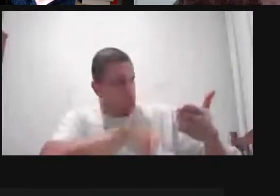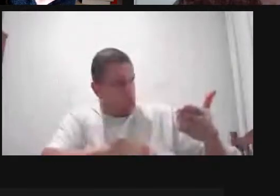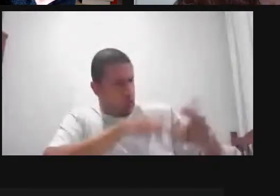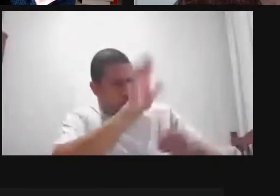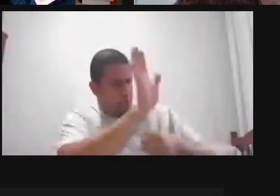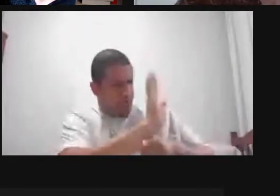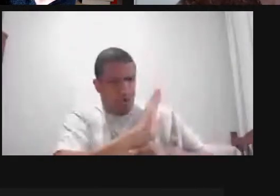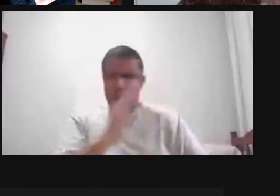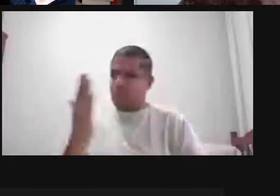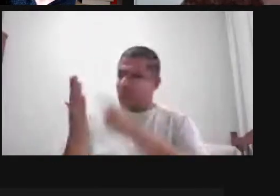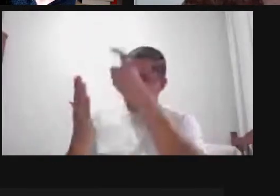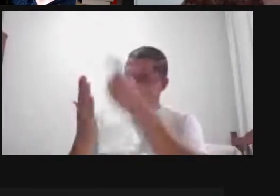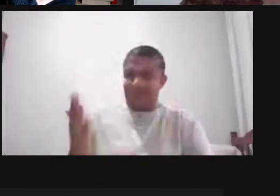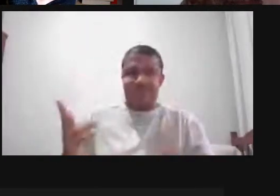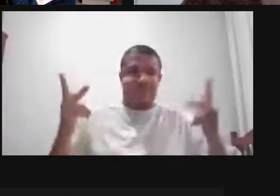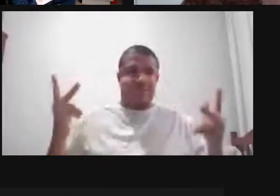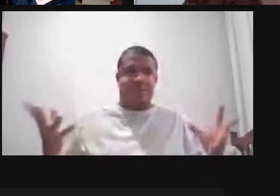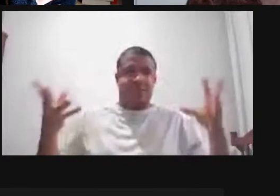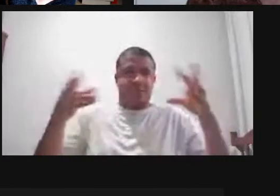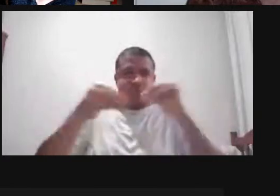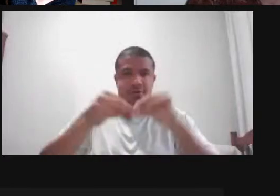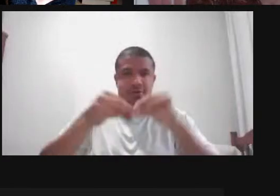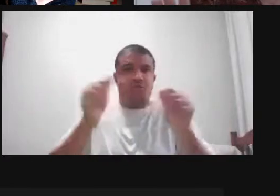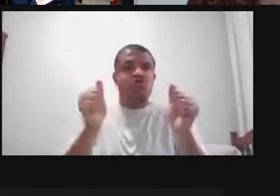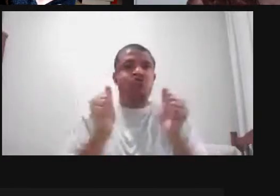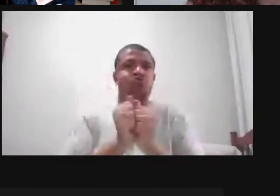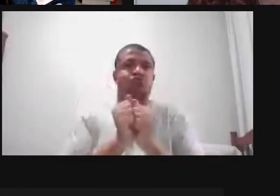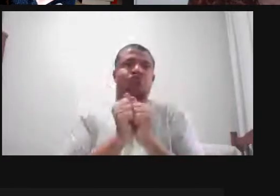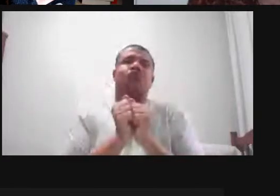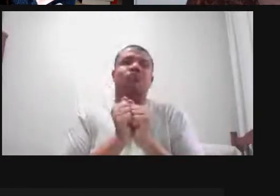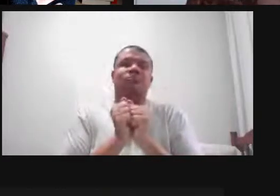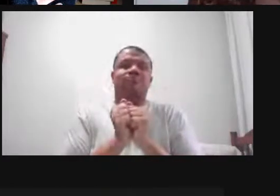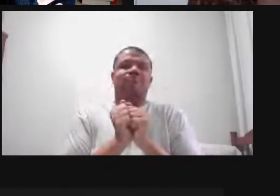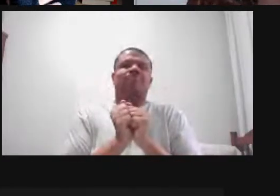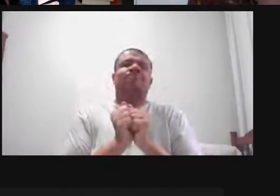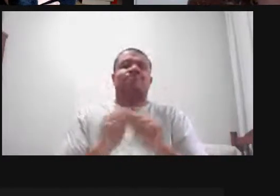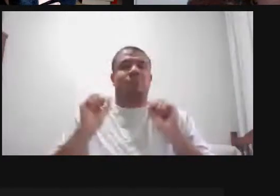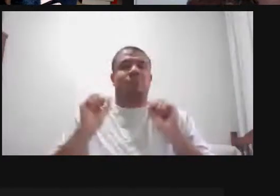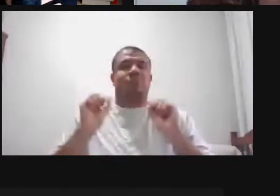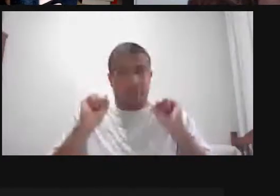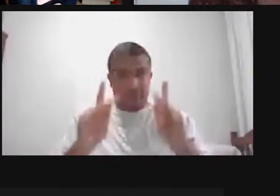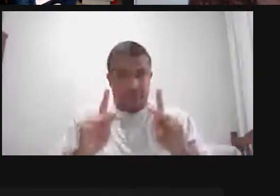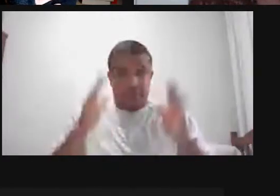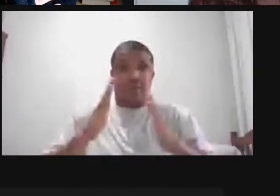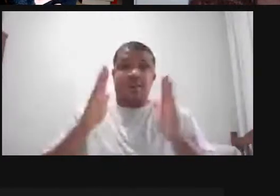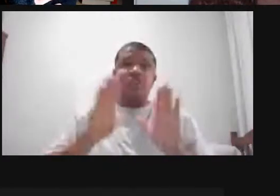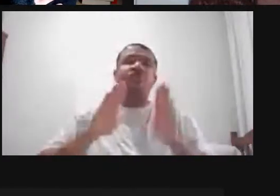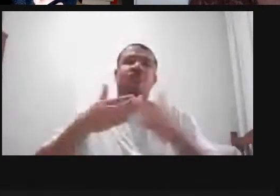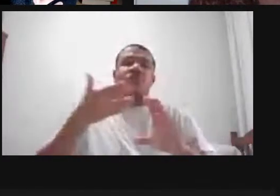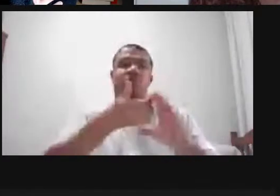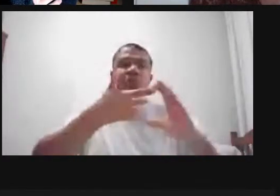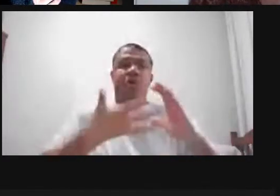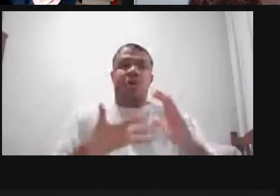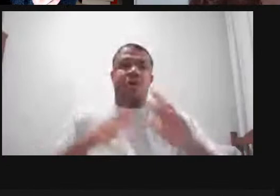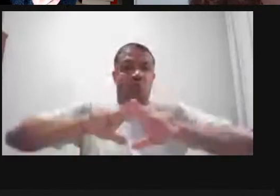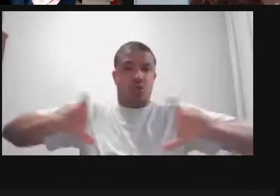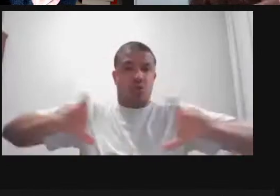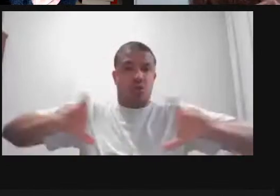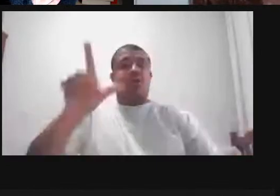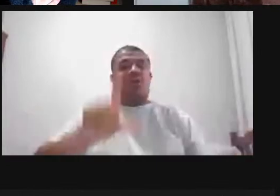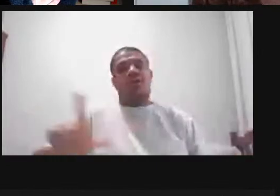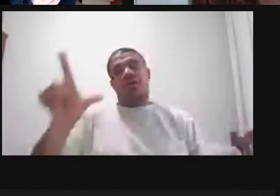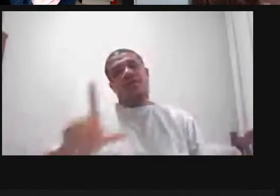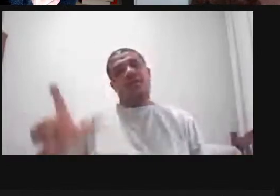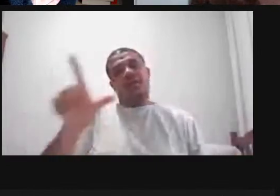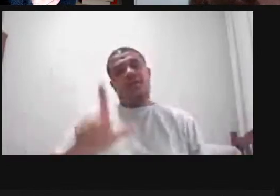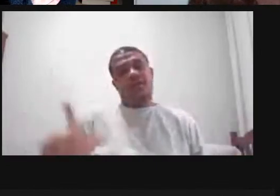eu já sei história então agora eu já sei eu não tenho que me preocupar com isso então agora eu vou me preocupar com outros aspectos da literatura né então agora eu vou me